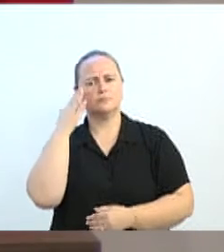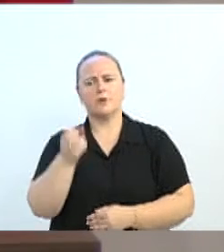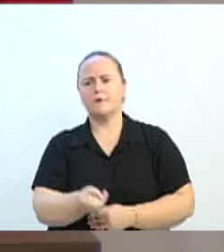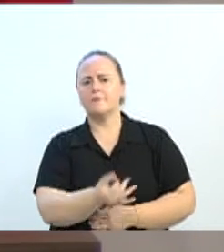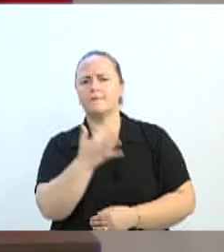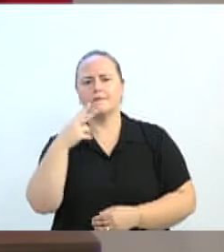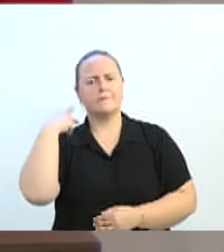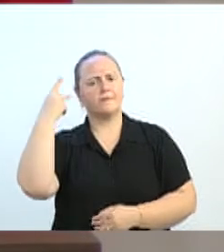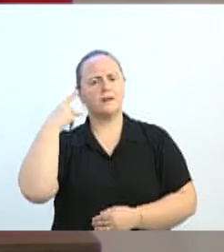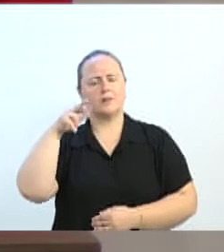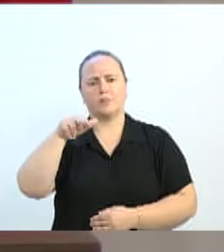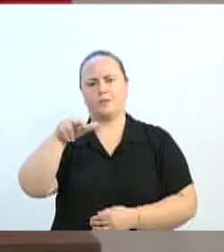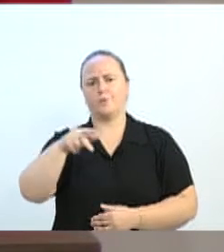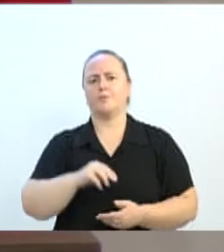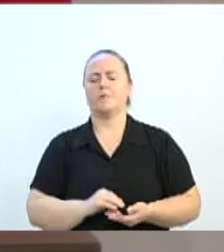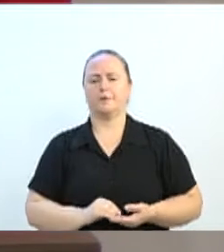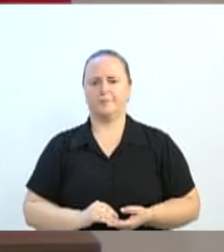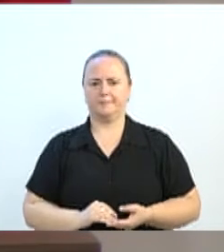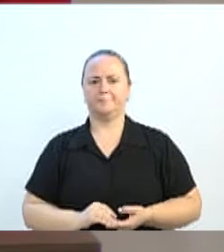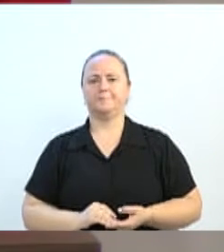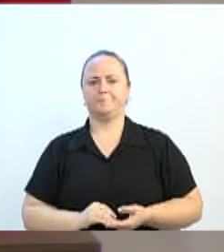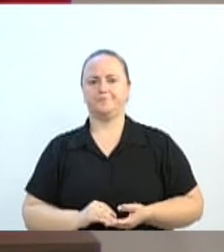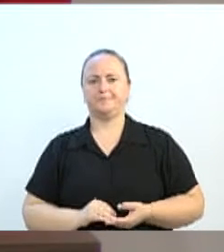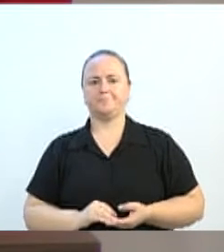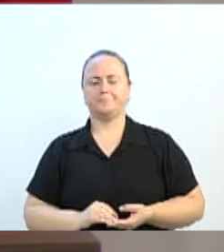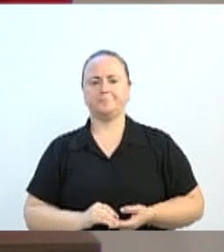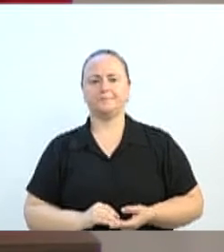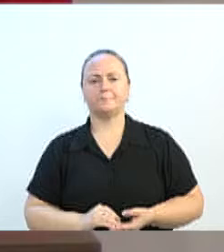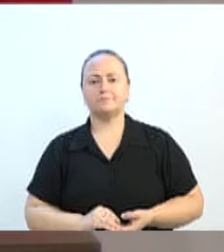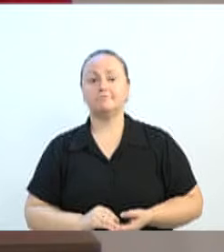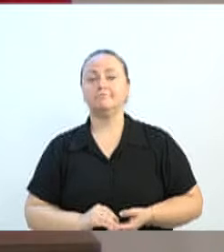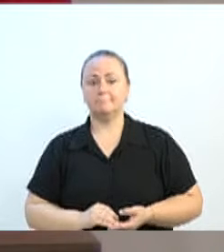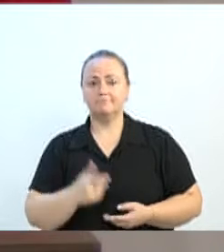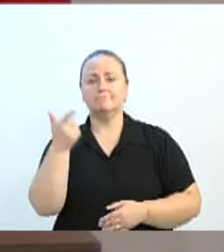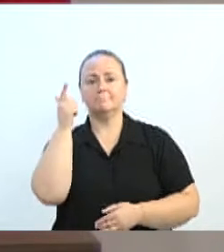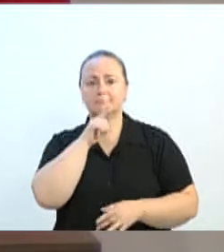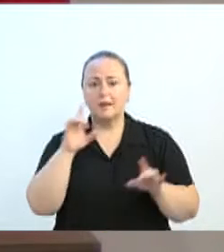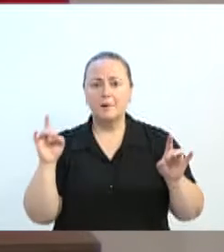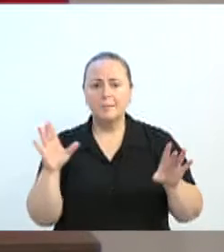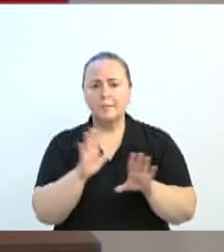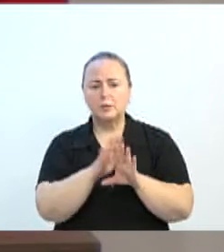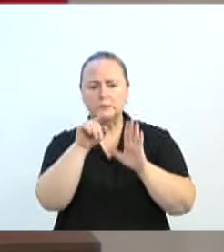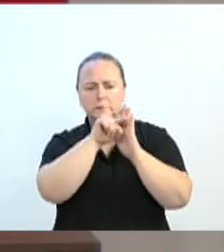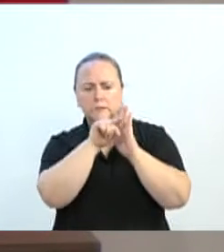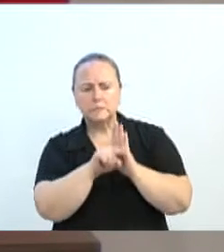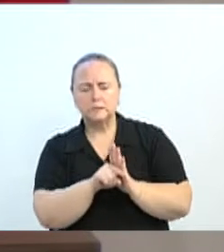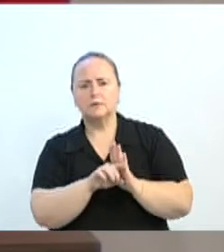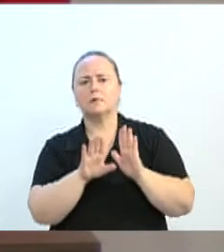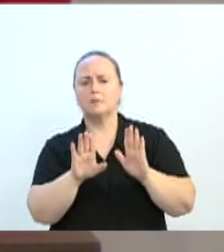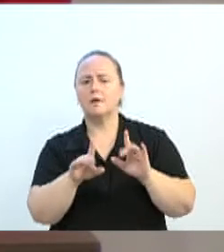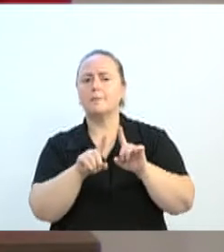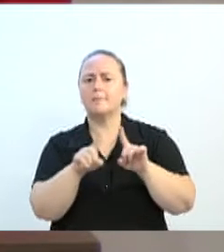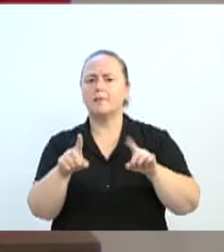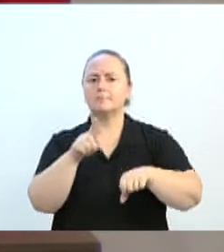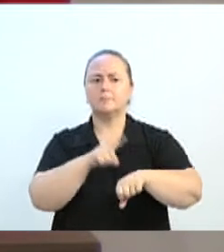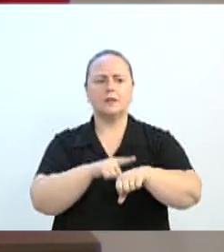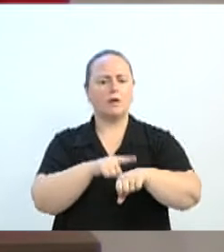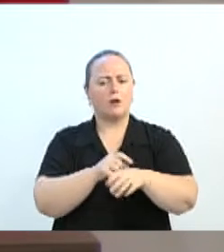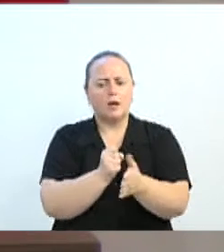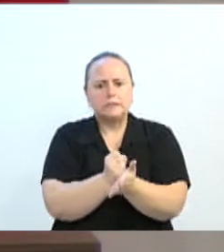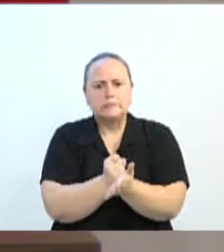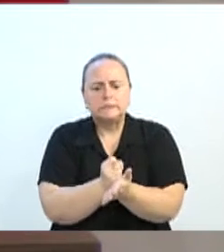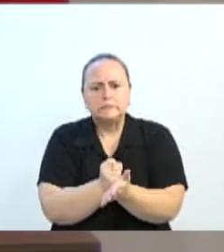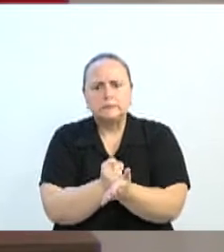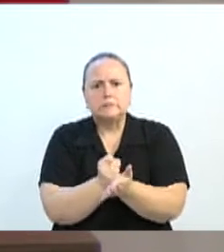E é só desse jeito que nós conseguimos resolver algumas questões. Que, muitas vezes, está na hora, está passando, é o momento, e quem está